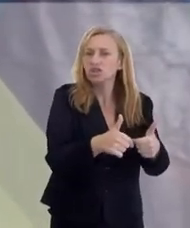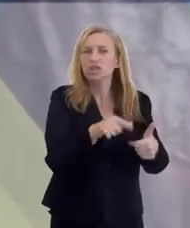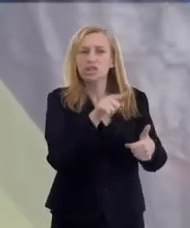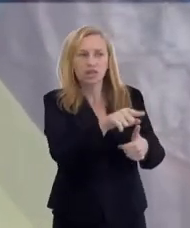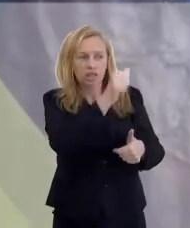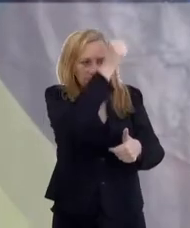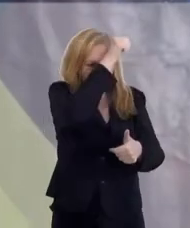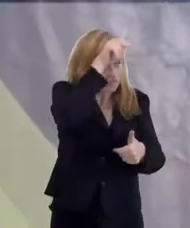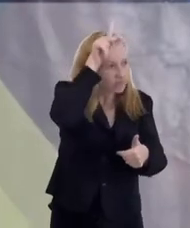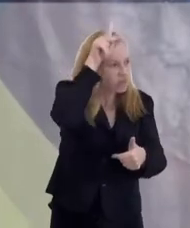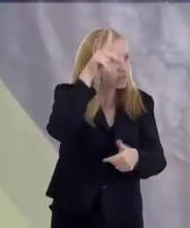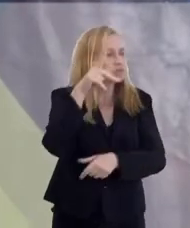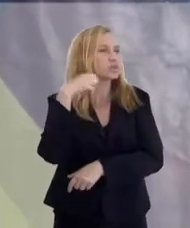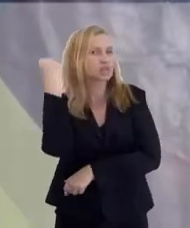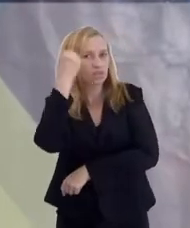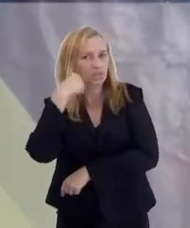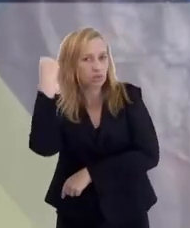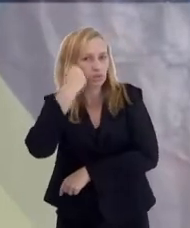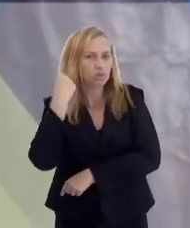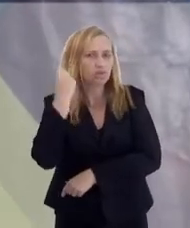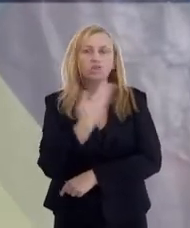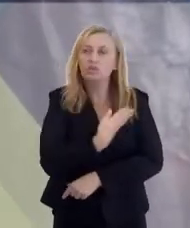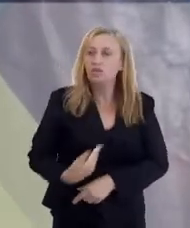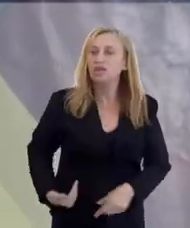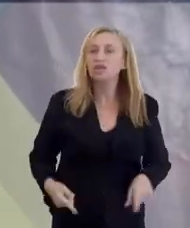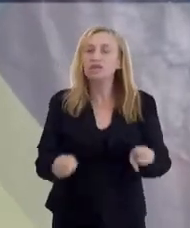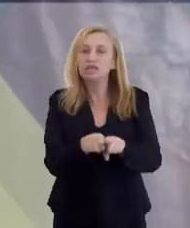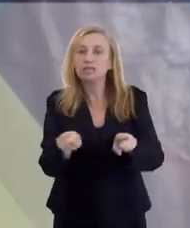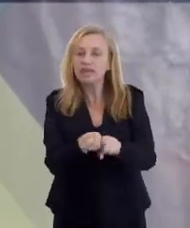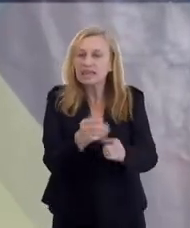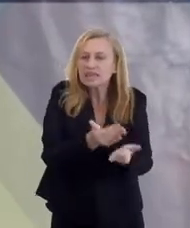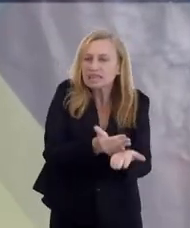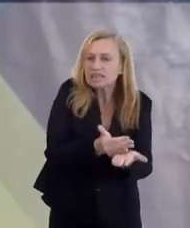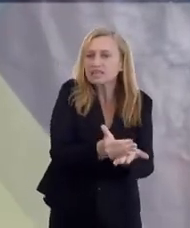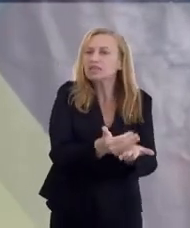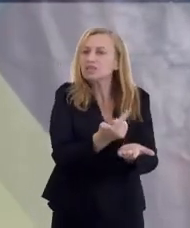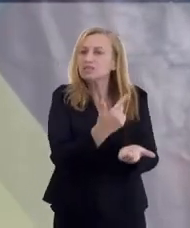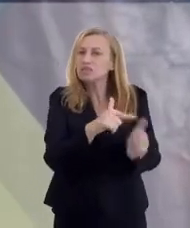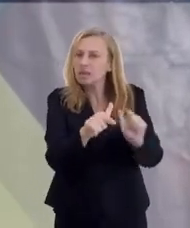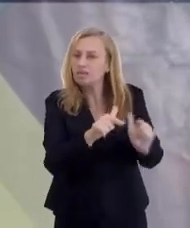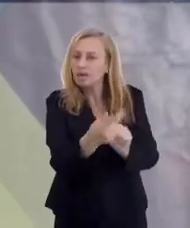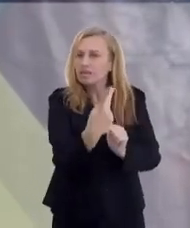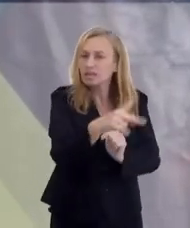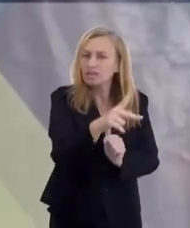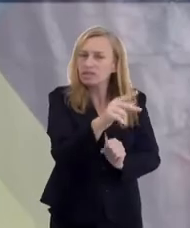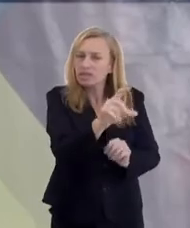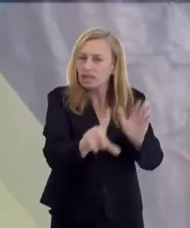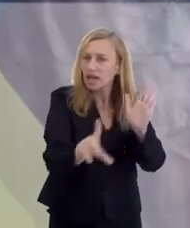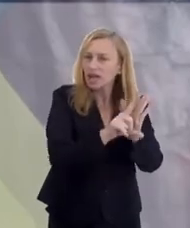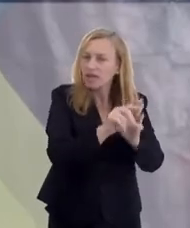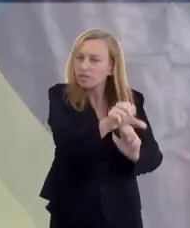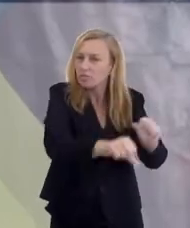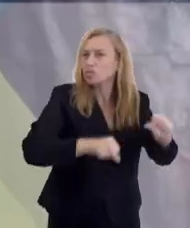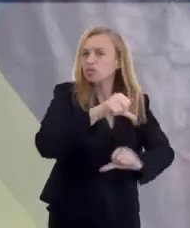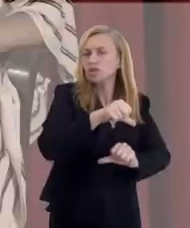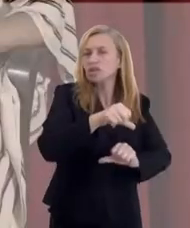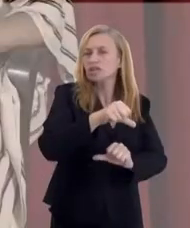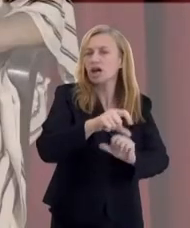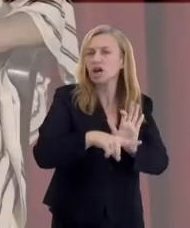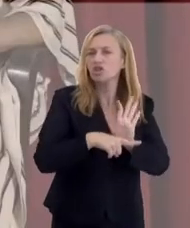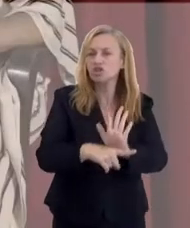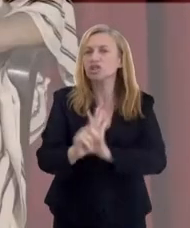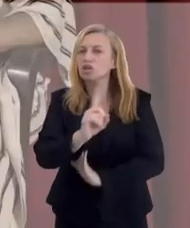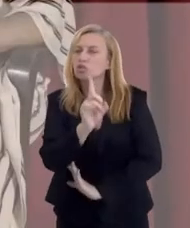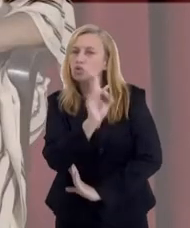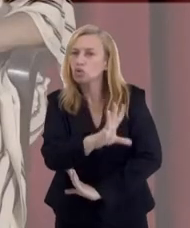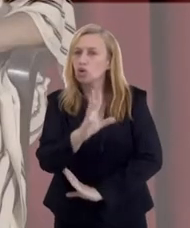prefeitos, senadores. E é o trabalho desses pioneiros que fez com que a lei mudasse e ajudasse